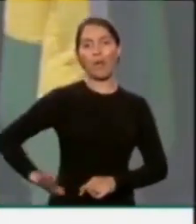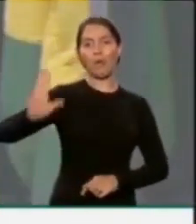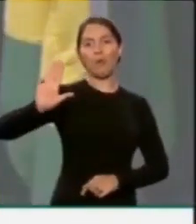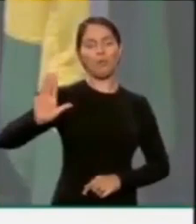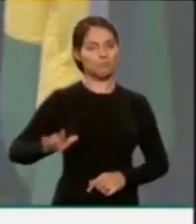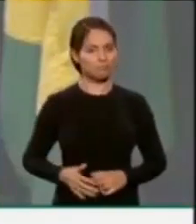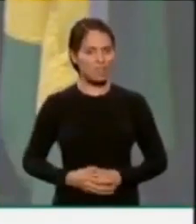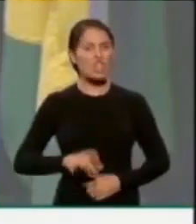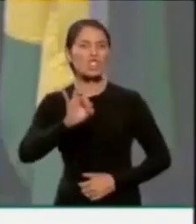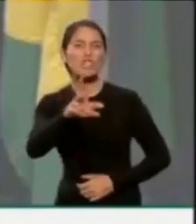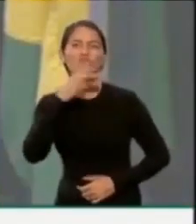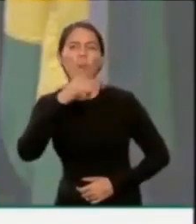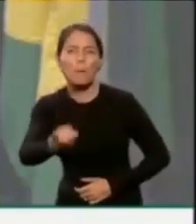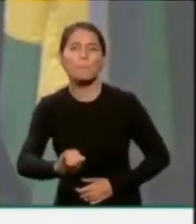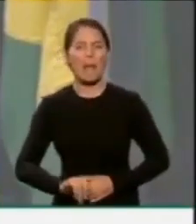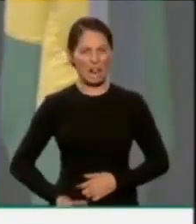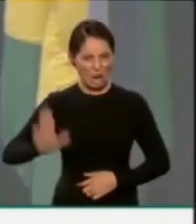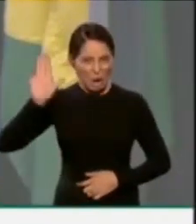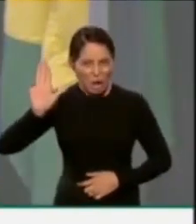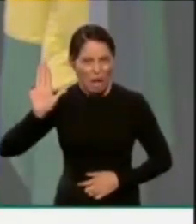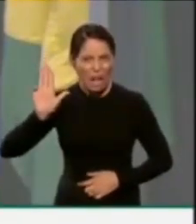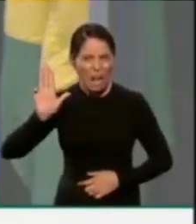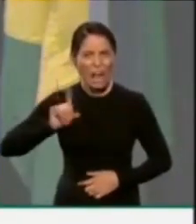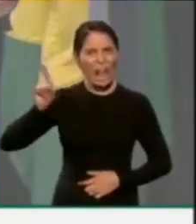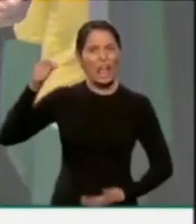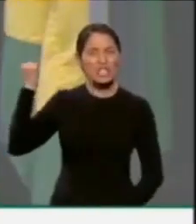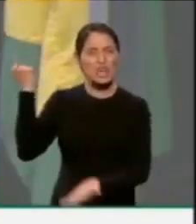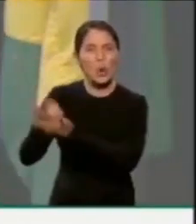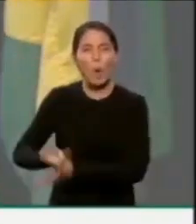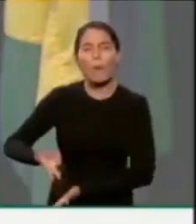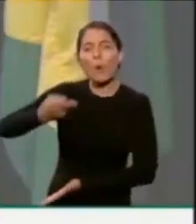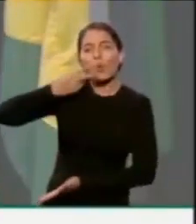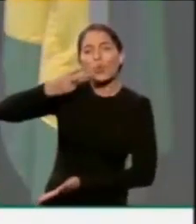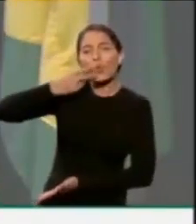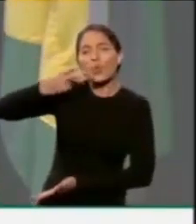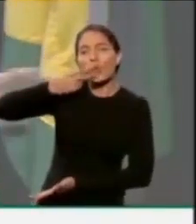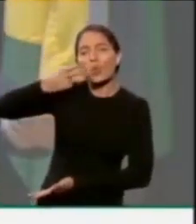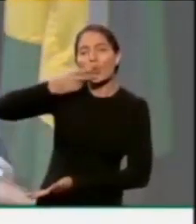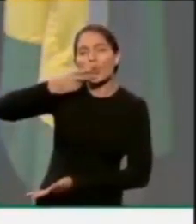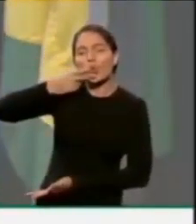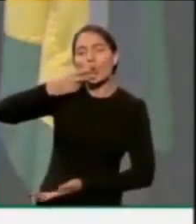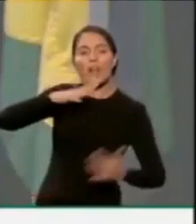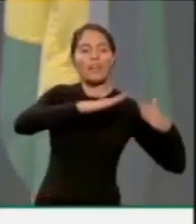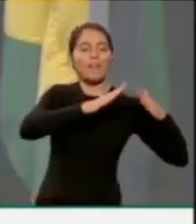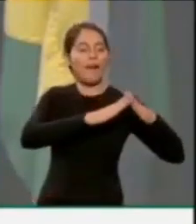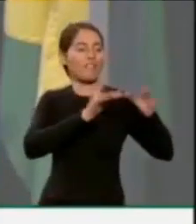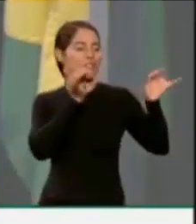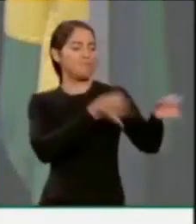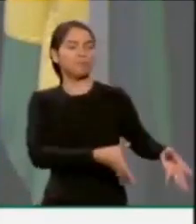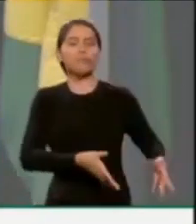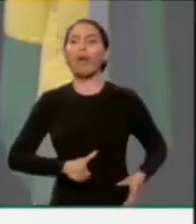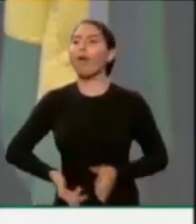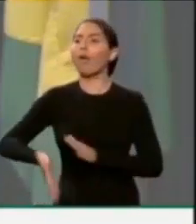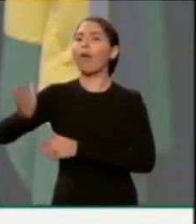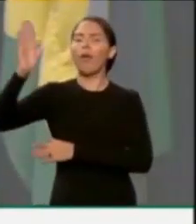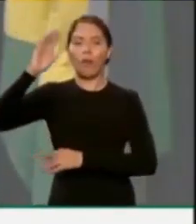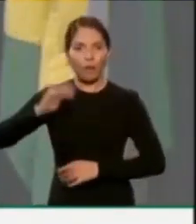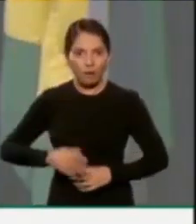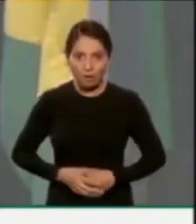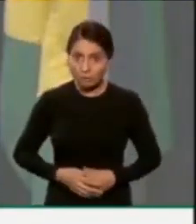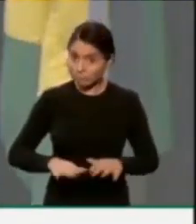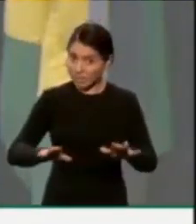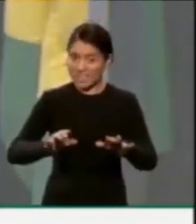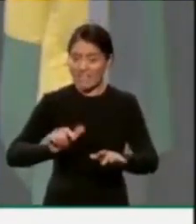Lula. Bom, só se for aquele pai que sai para comprar cigarro e nunca mais volta para casa para atender a família. Foram